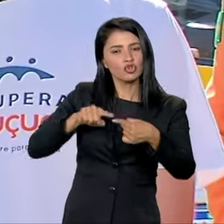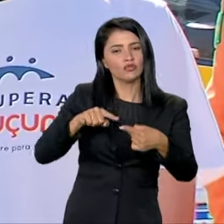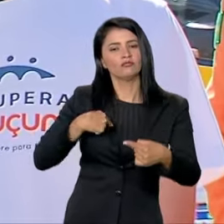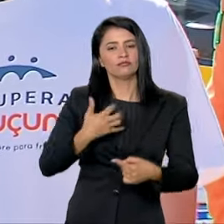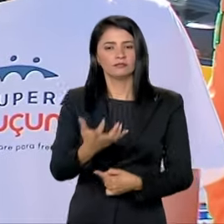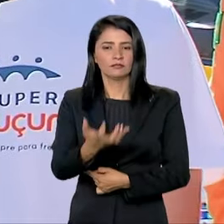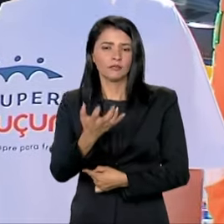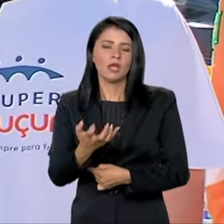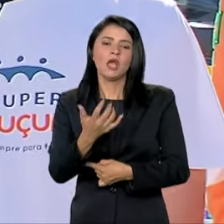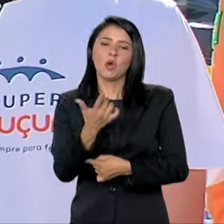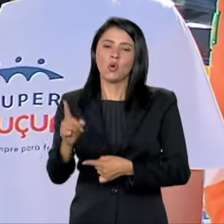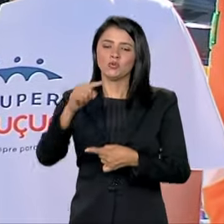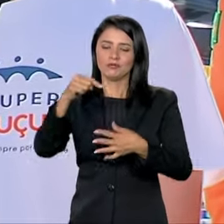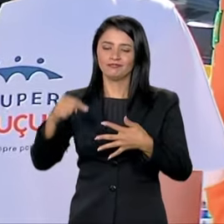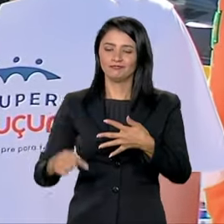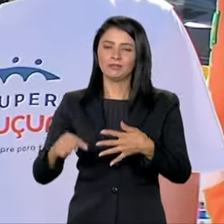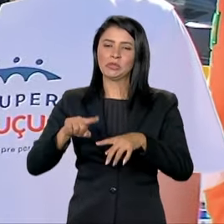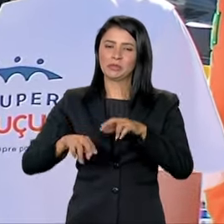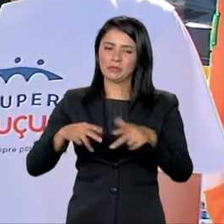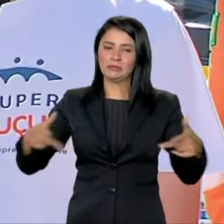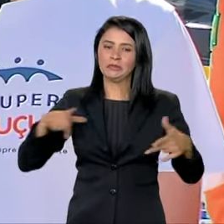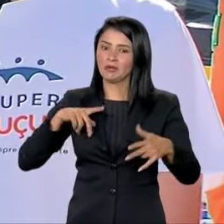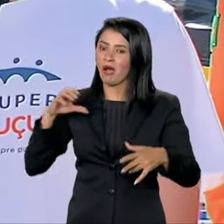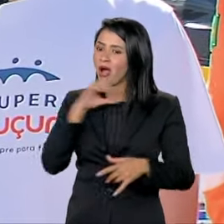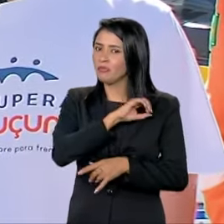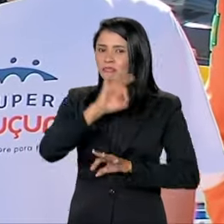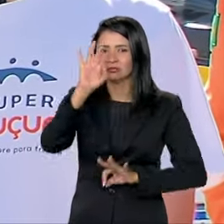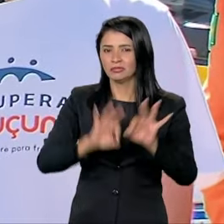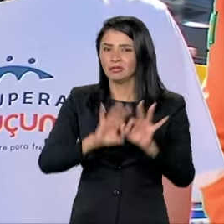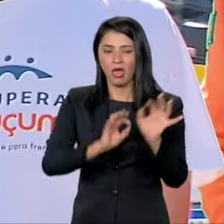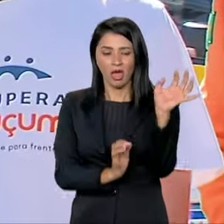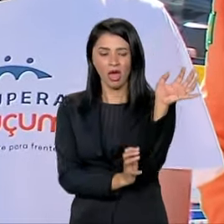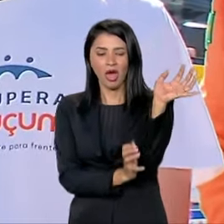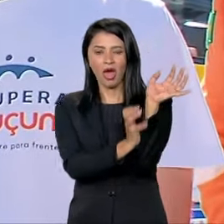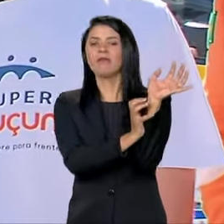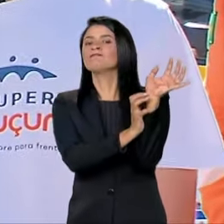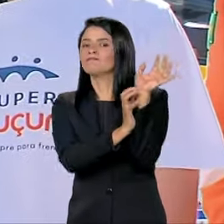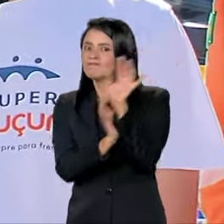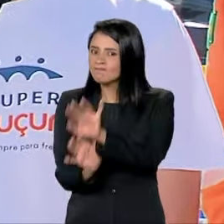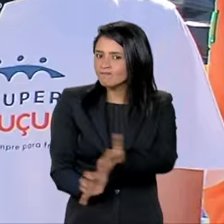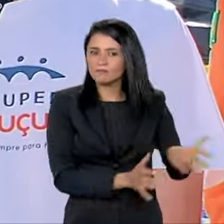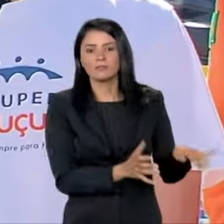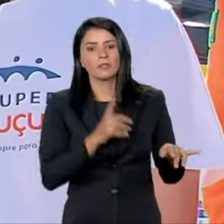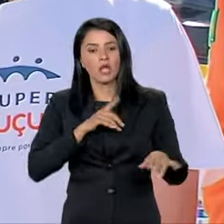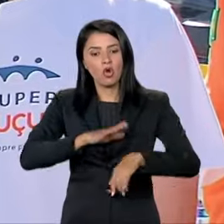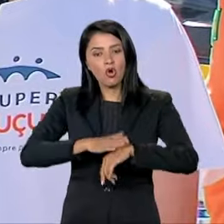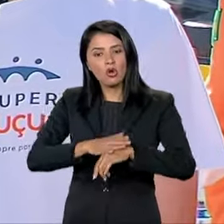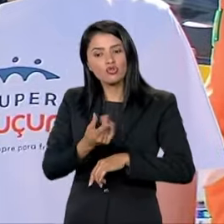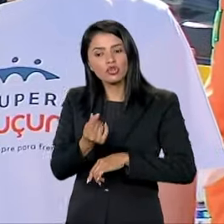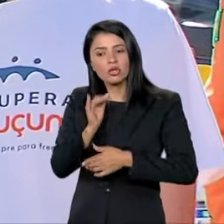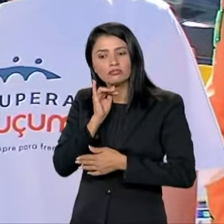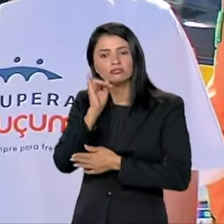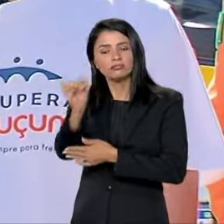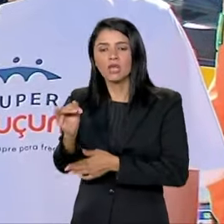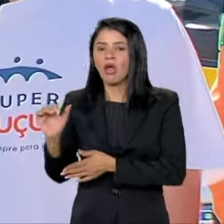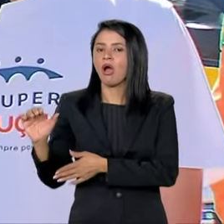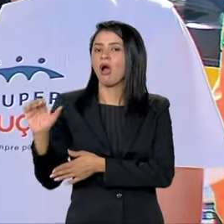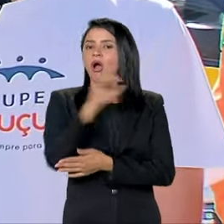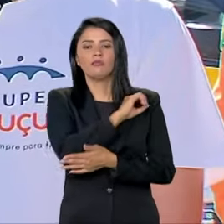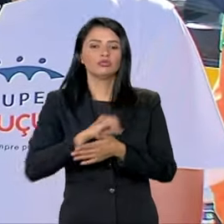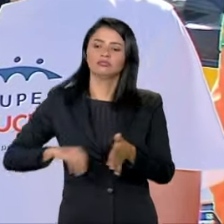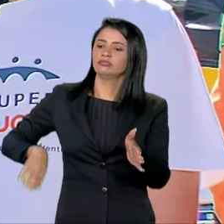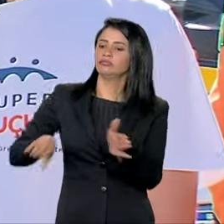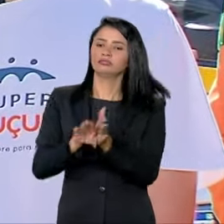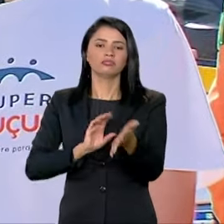coisas que nós precisamos acelerar, vencer a burocracia, para que os recursos, quando são anunciados, eles possam chegar rapidamente